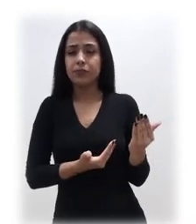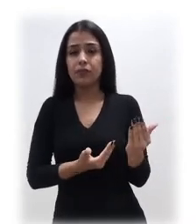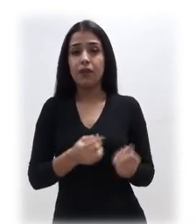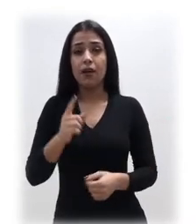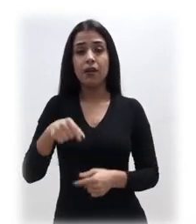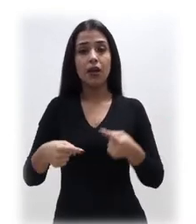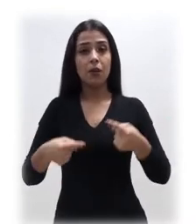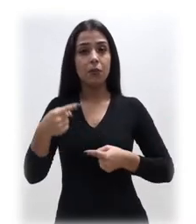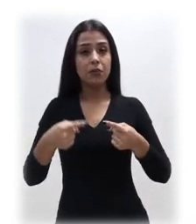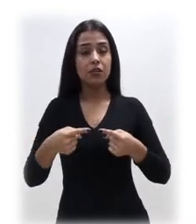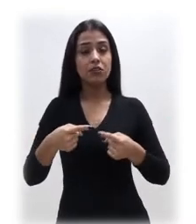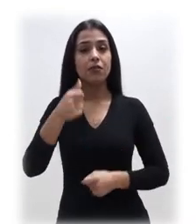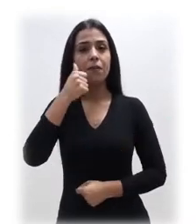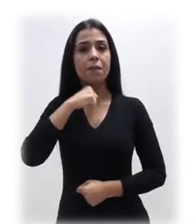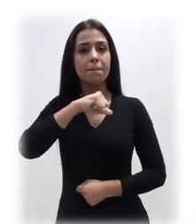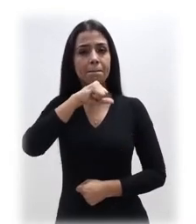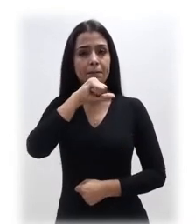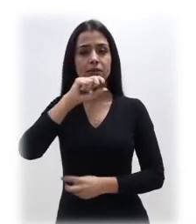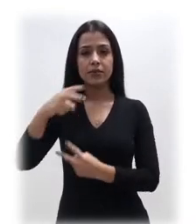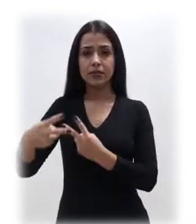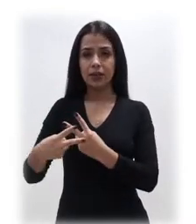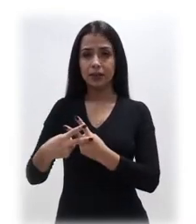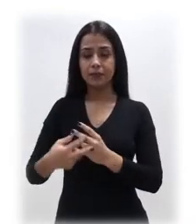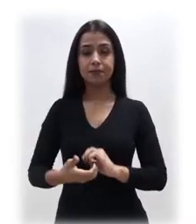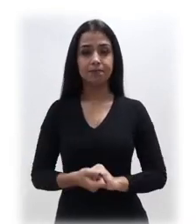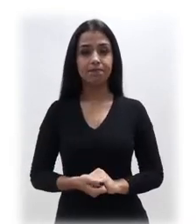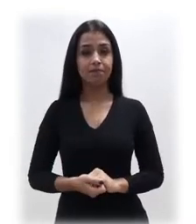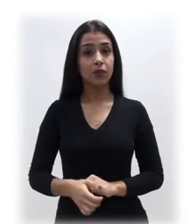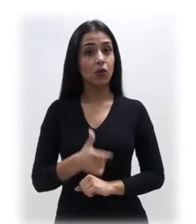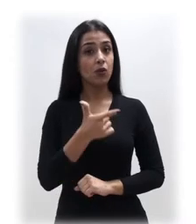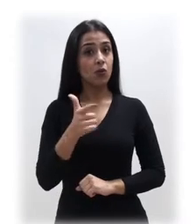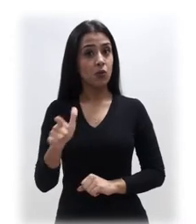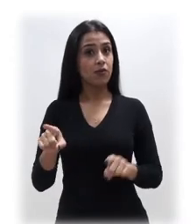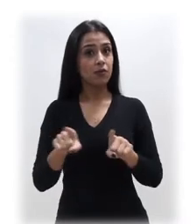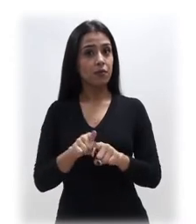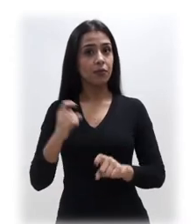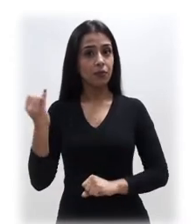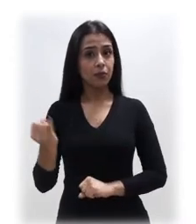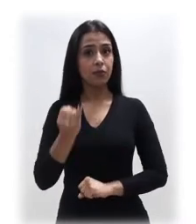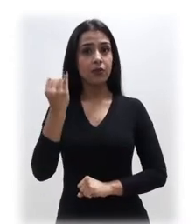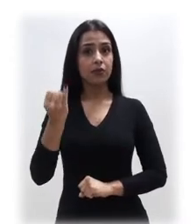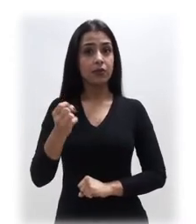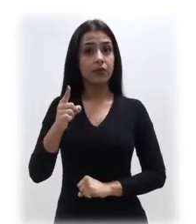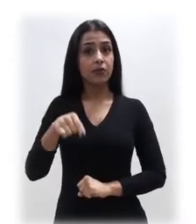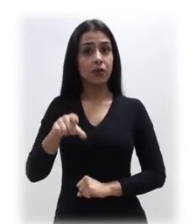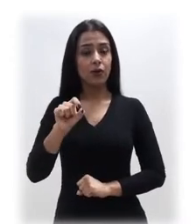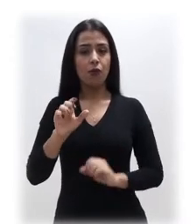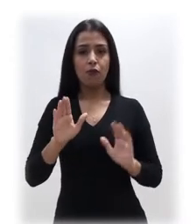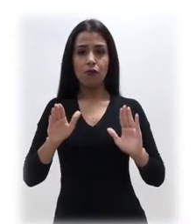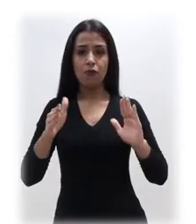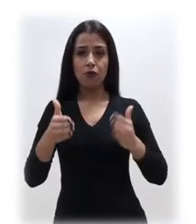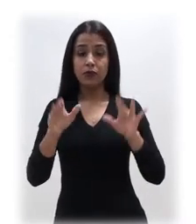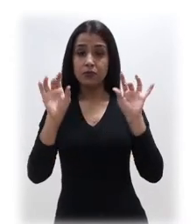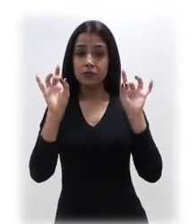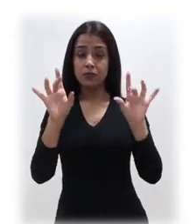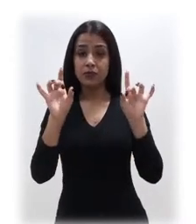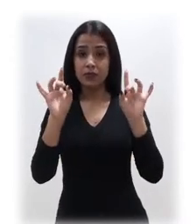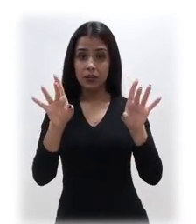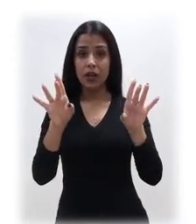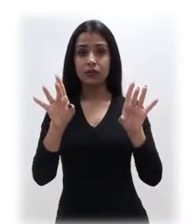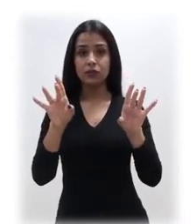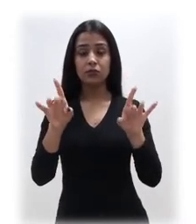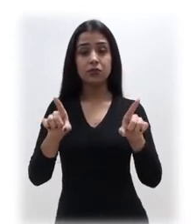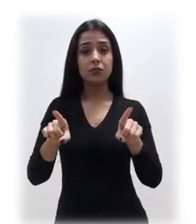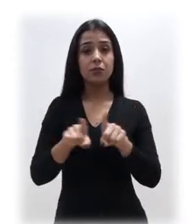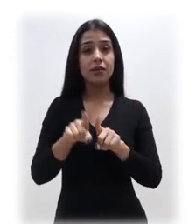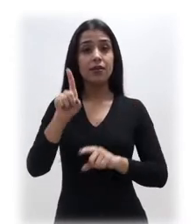política do mães em cárcere. E uma segunda, também muito importante, que é justamente um foco especializado